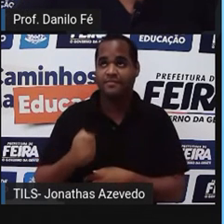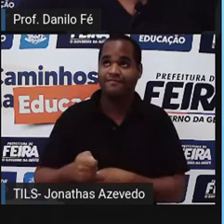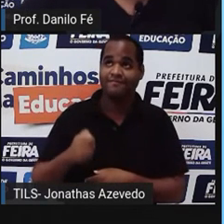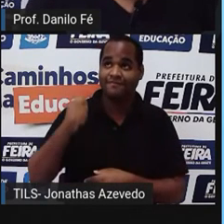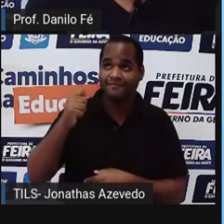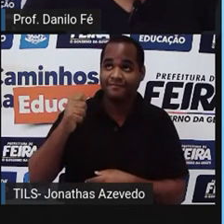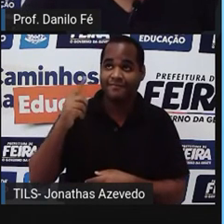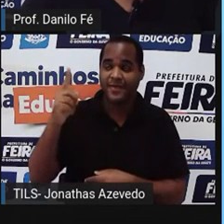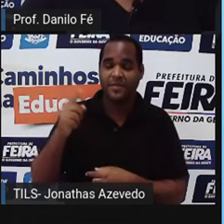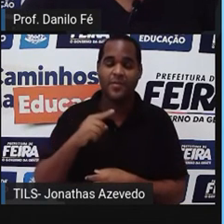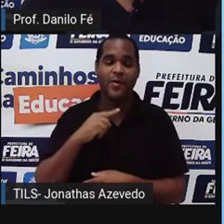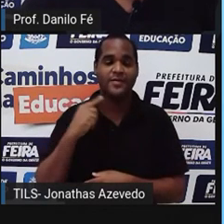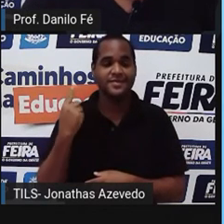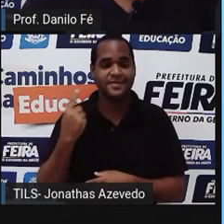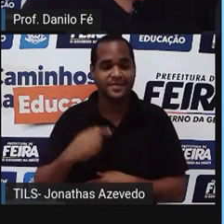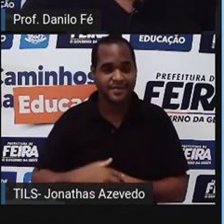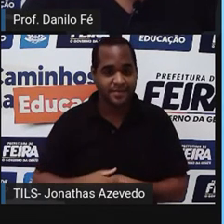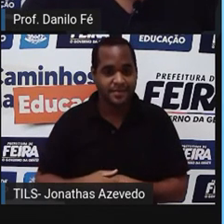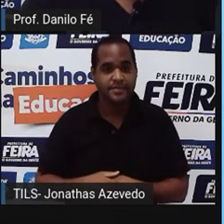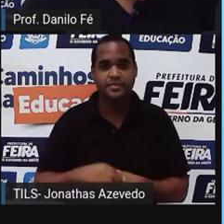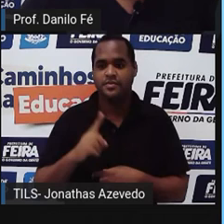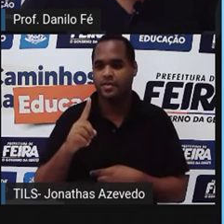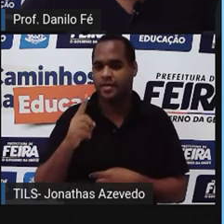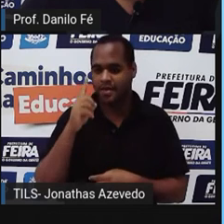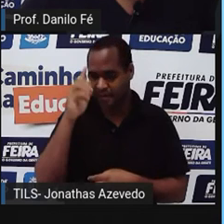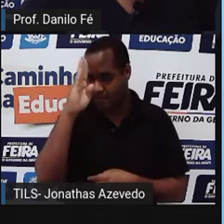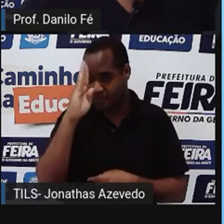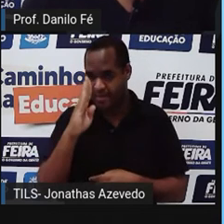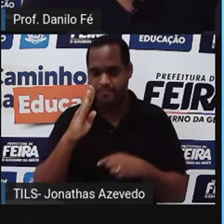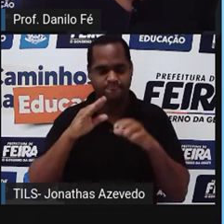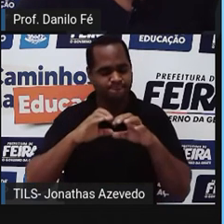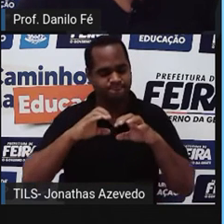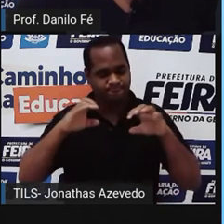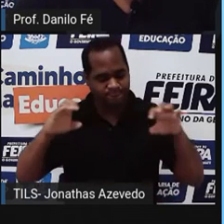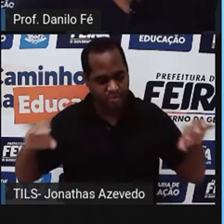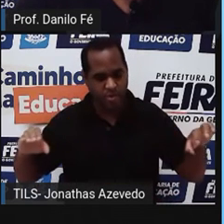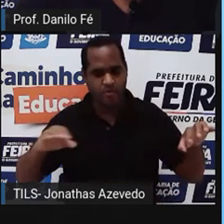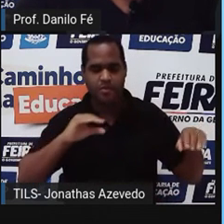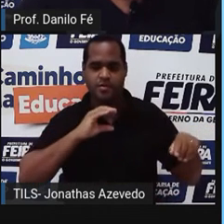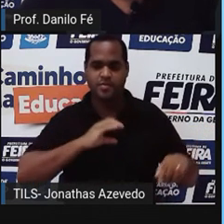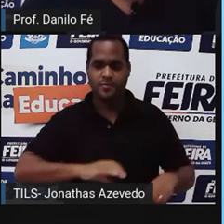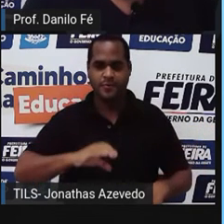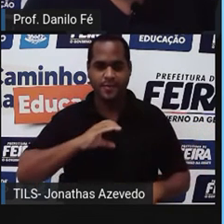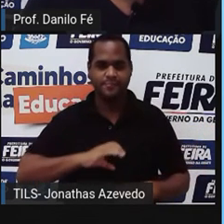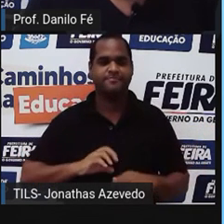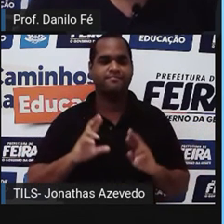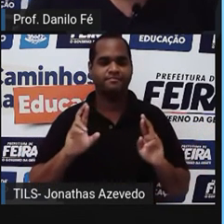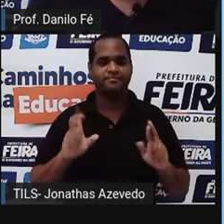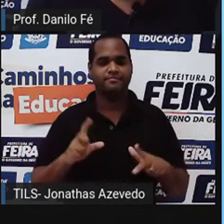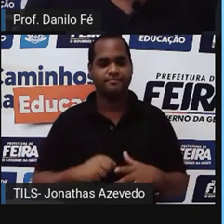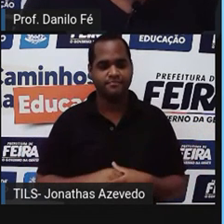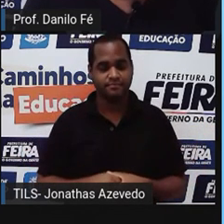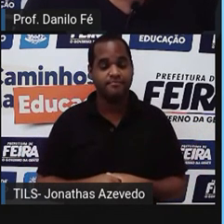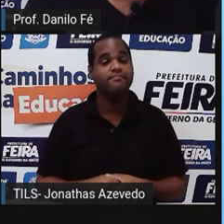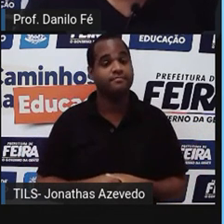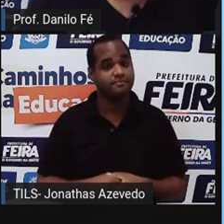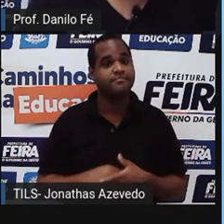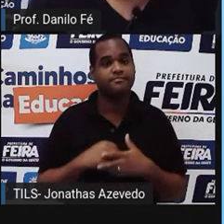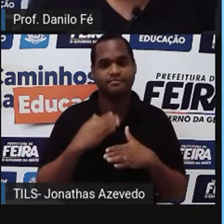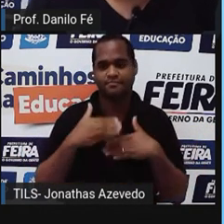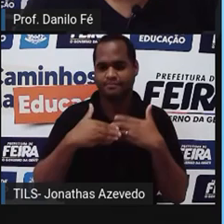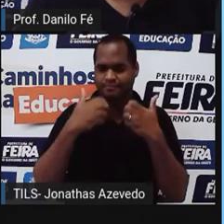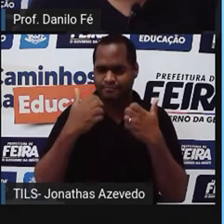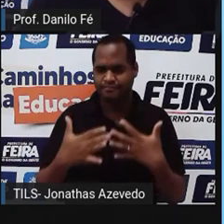ou morte e declarar o Brasil separado de Portugal. Bem, e assim o Brasil se